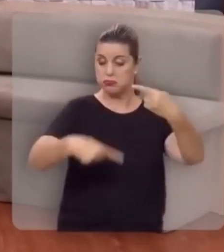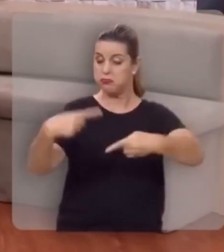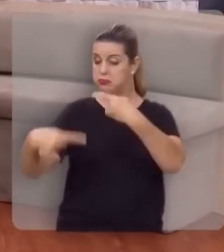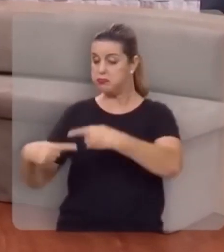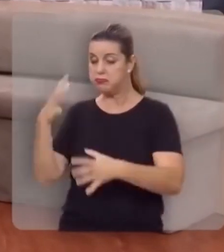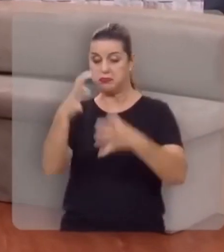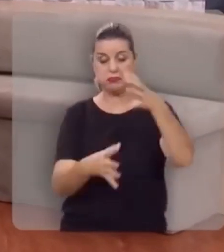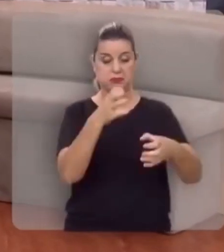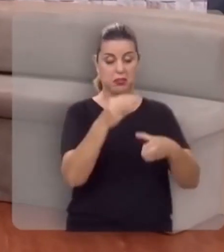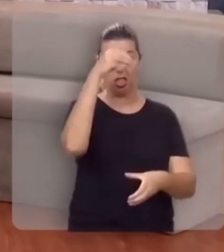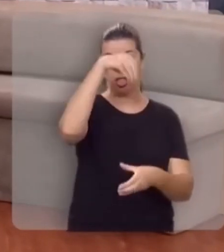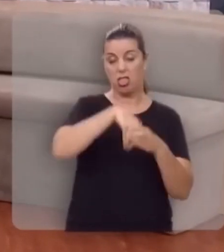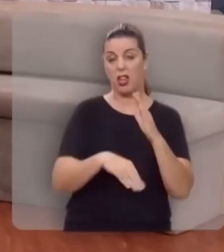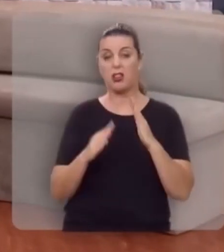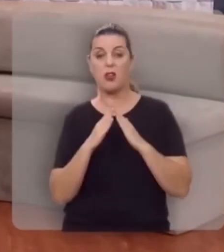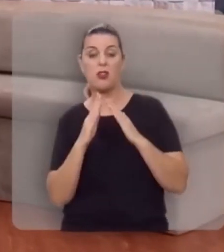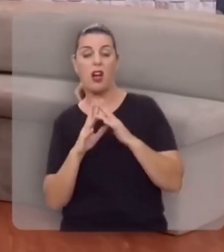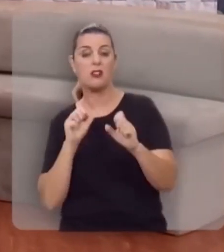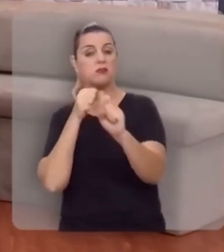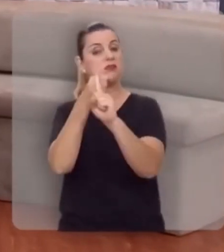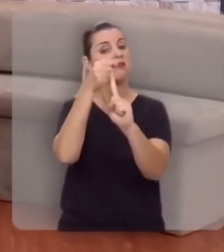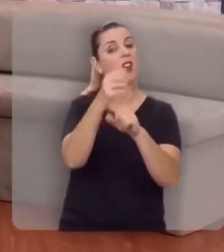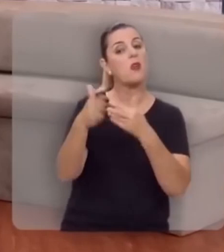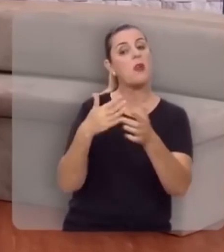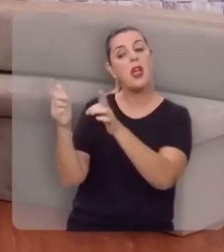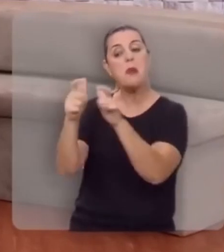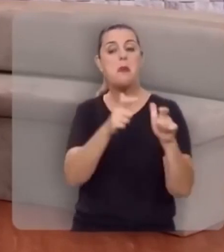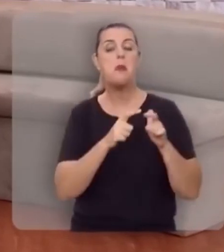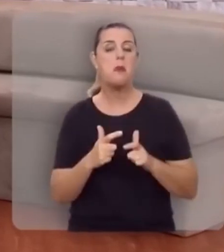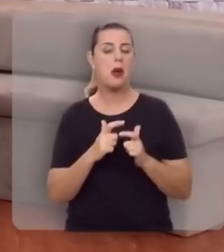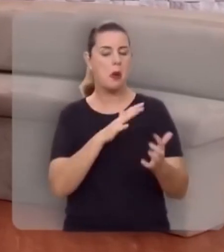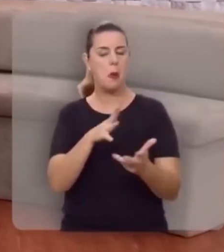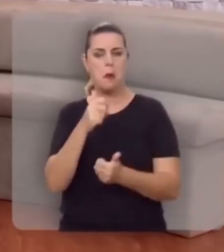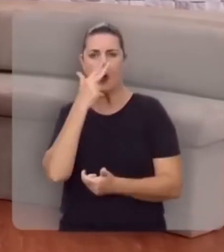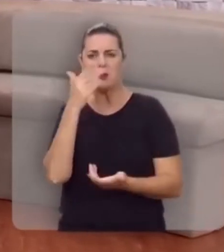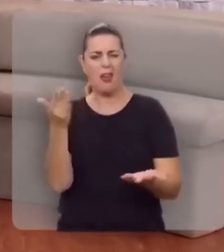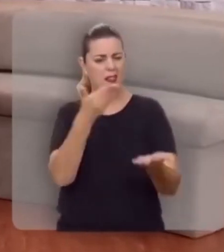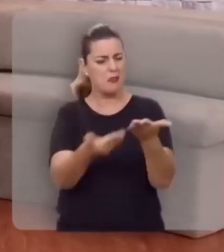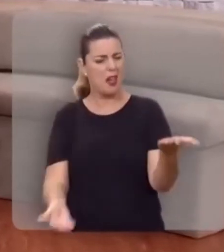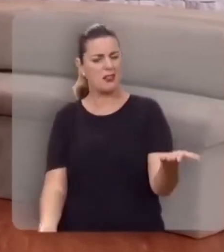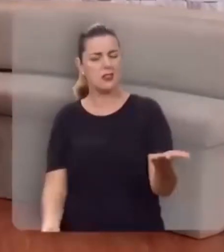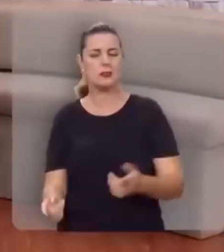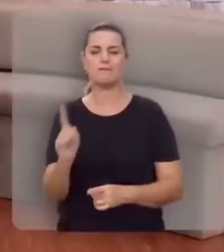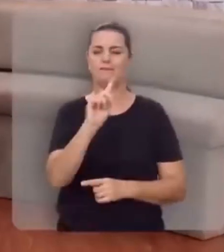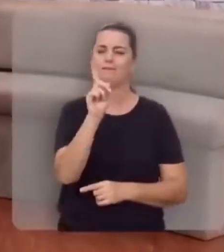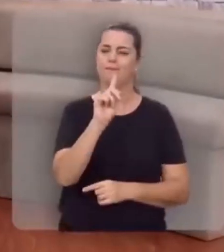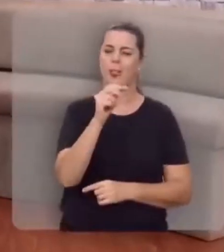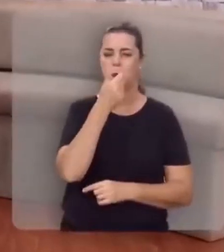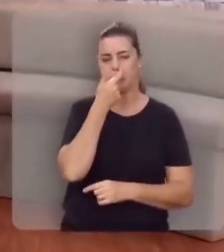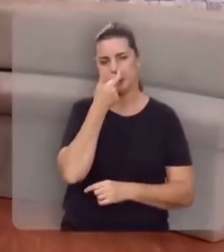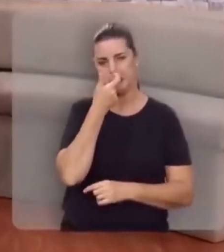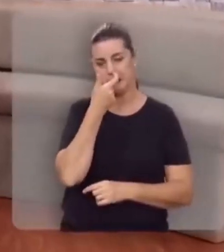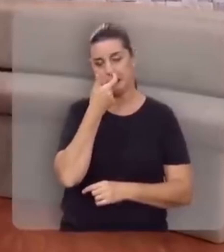guerras étnicas, guerras tribais, violência por todo lado, parece que o mundo está à deriva, mas não, absolutamente